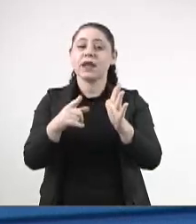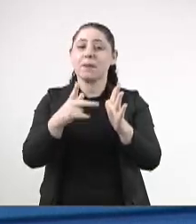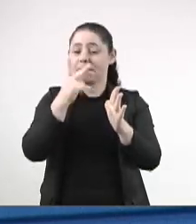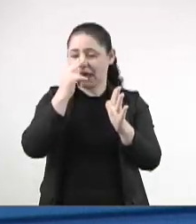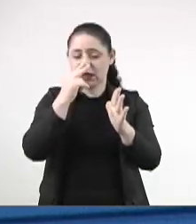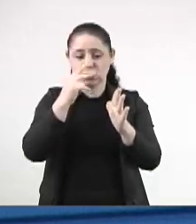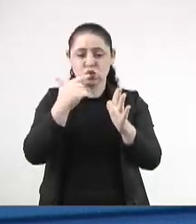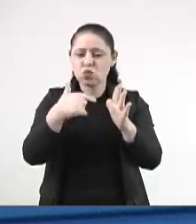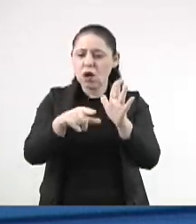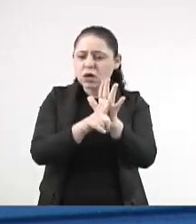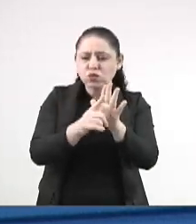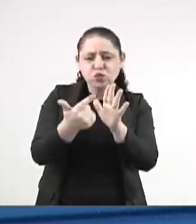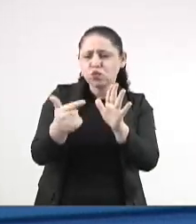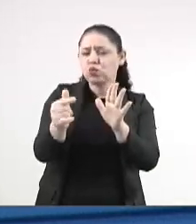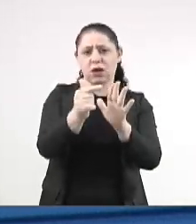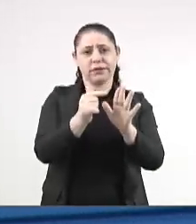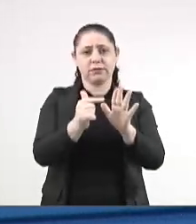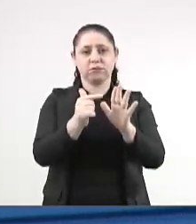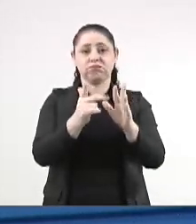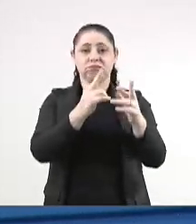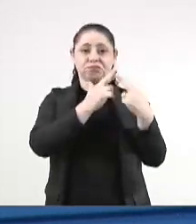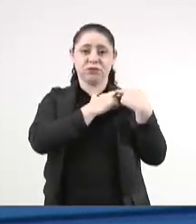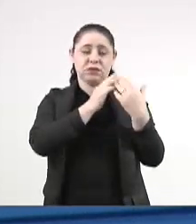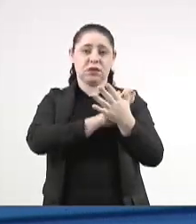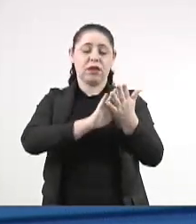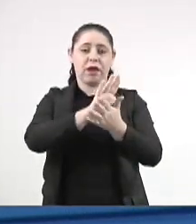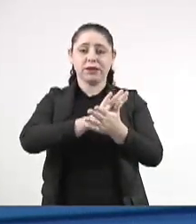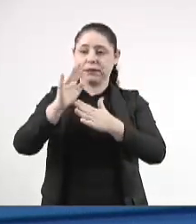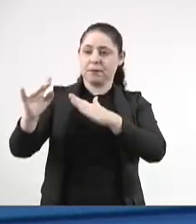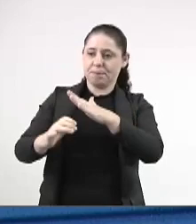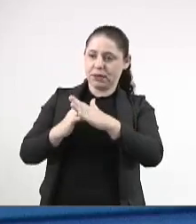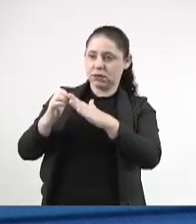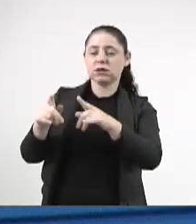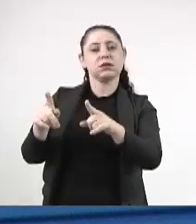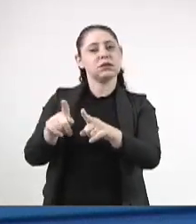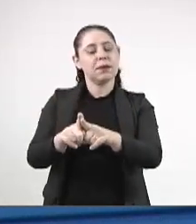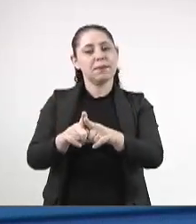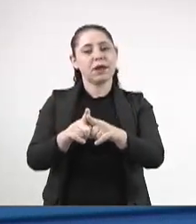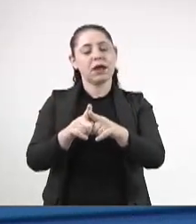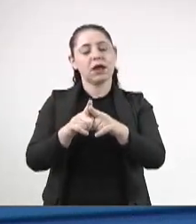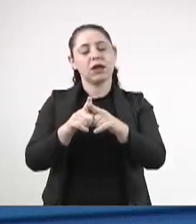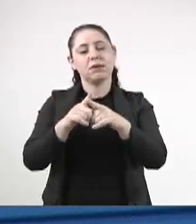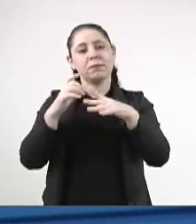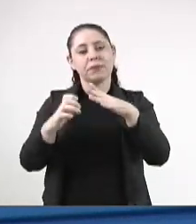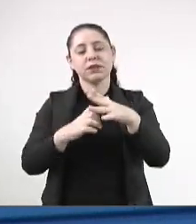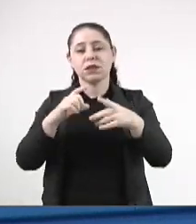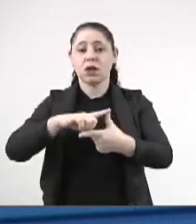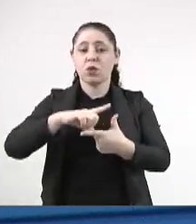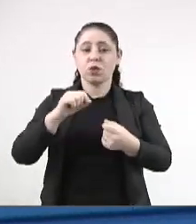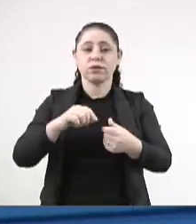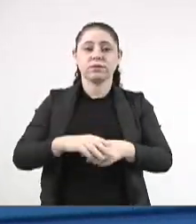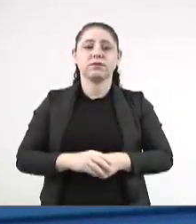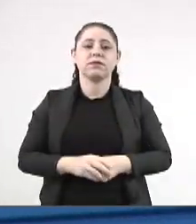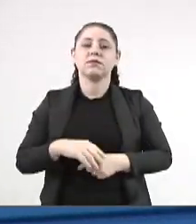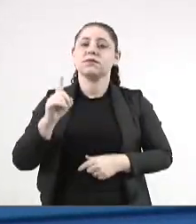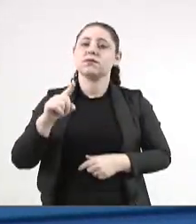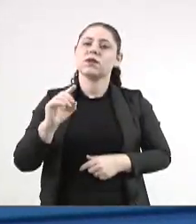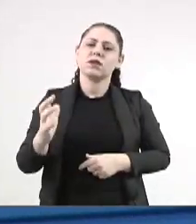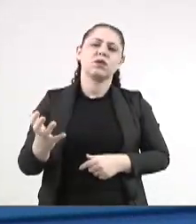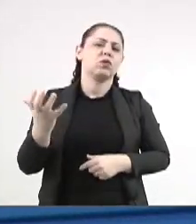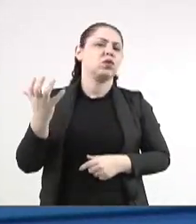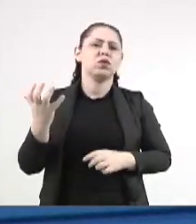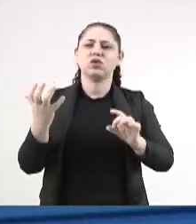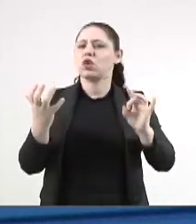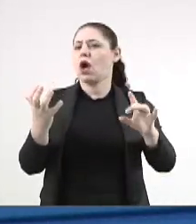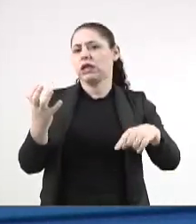sem lei, não há uma responsabilidade tanto de operadoras quanto da Energiza, enfim. E uma situação que vem ocorrendo